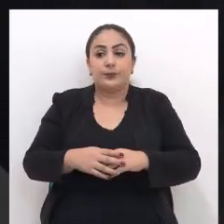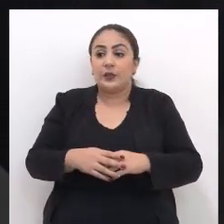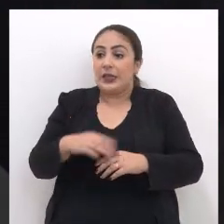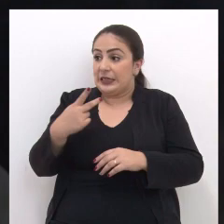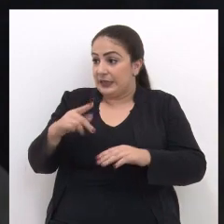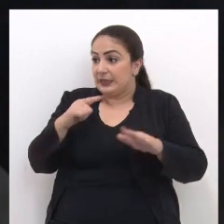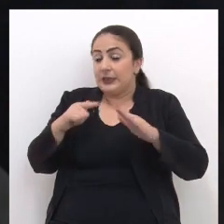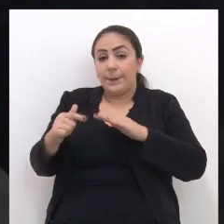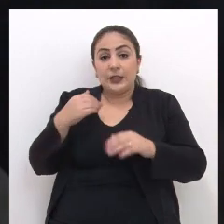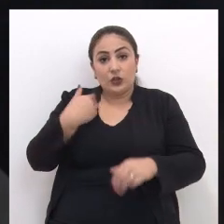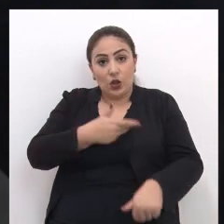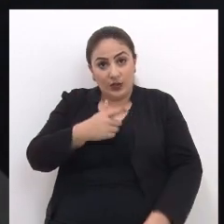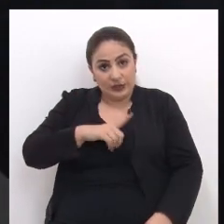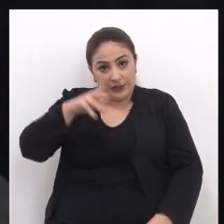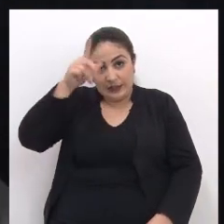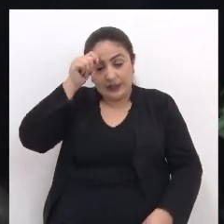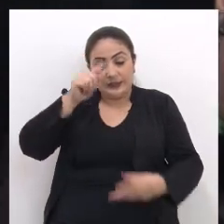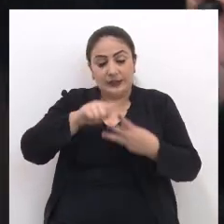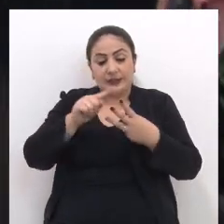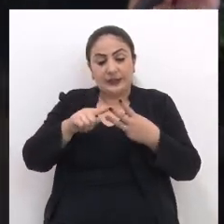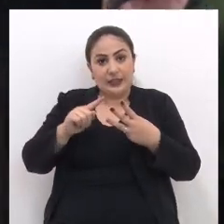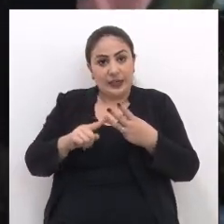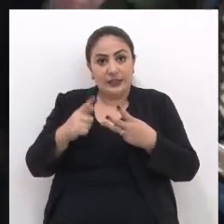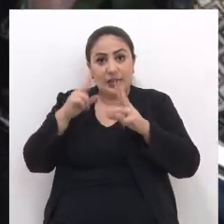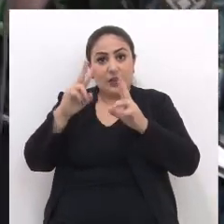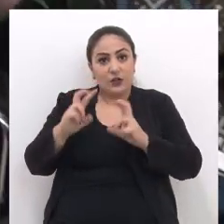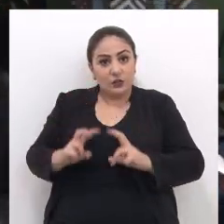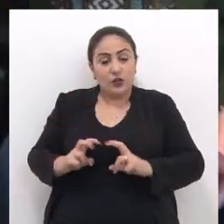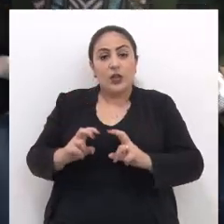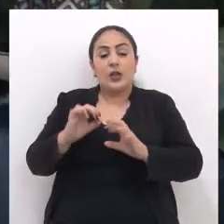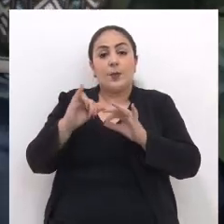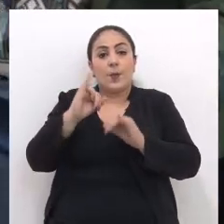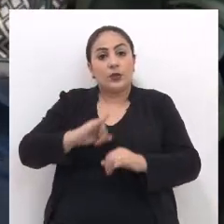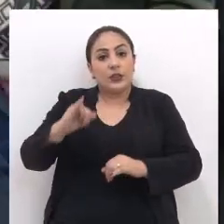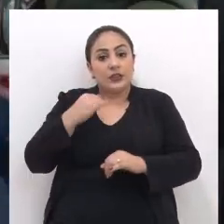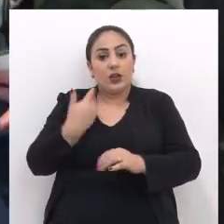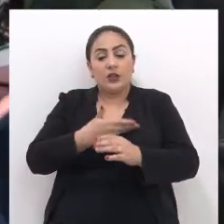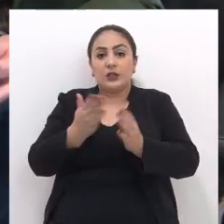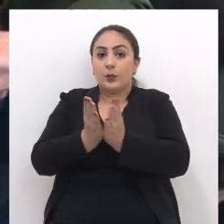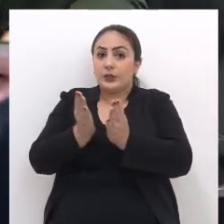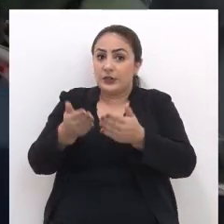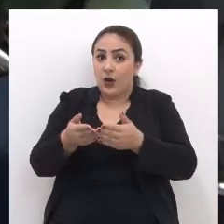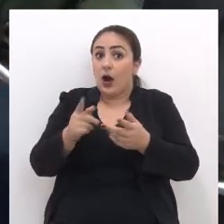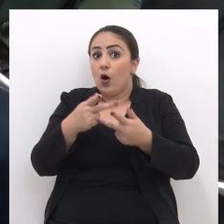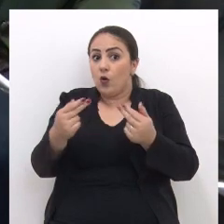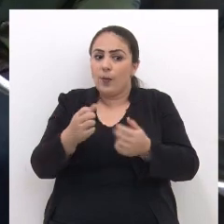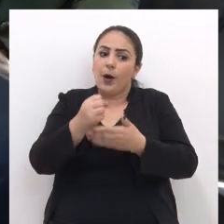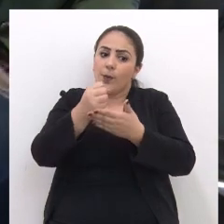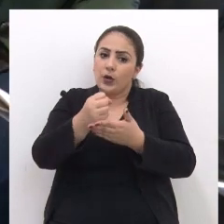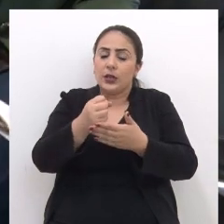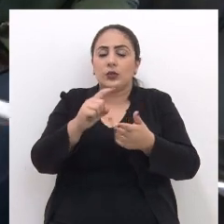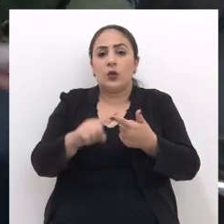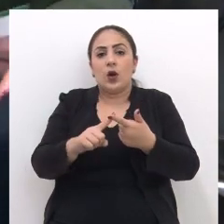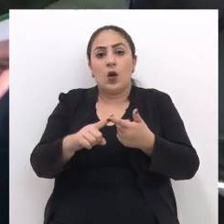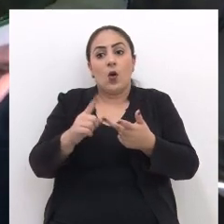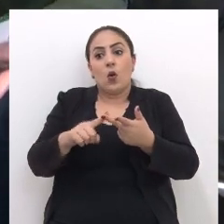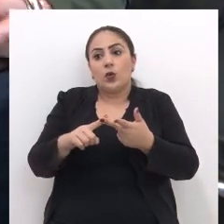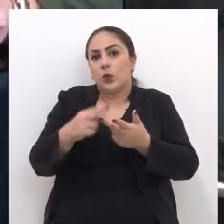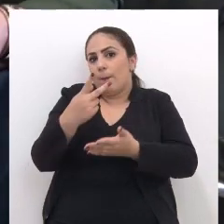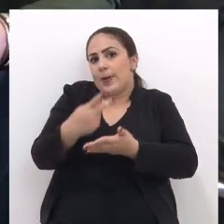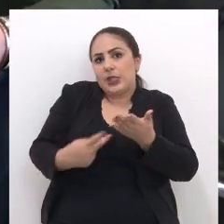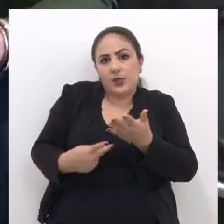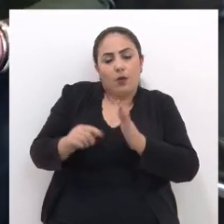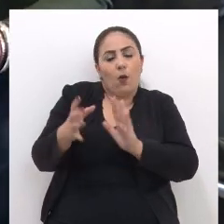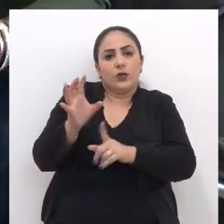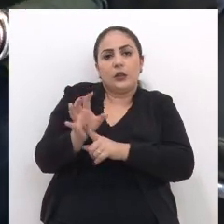Então nesta semana A gente teve análise De três matérias importantes Aqui na comissão Algumas com pareceres favoráveis Outra